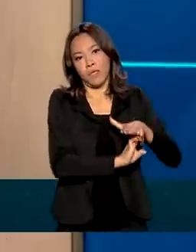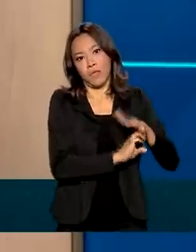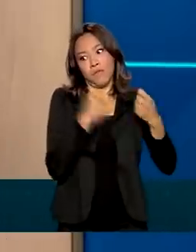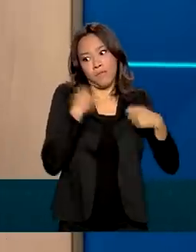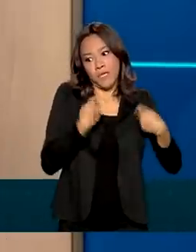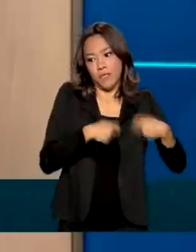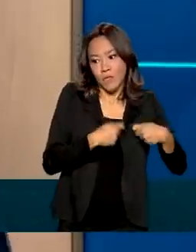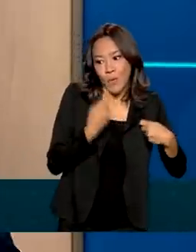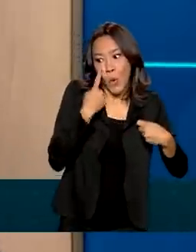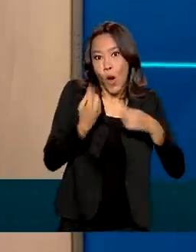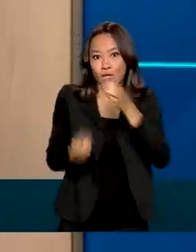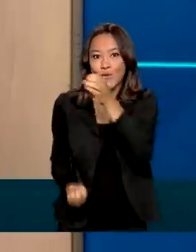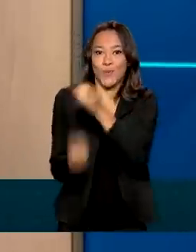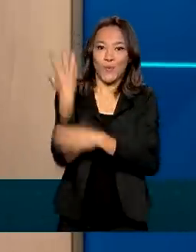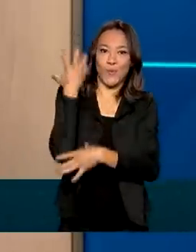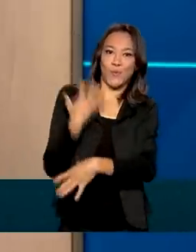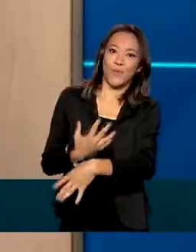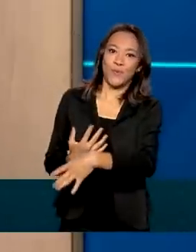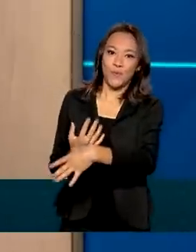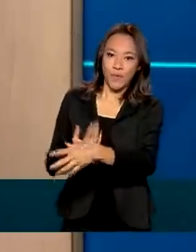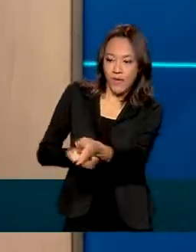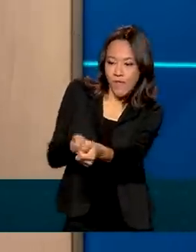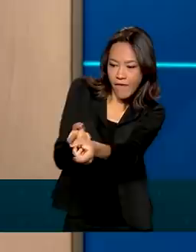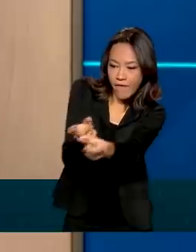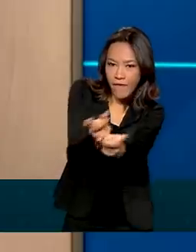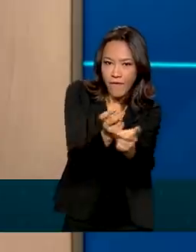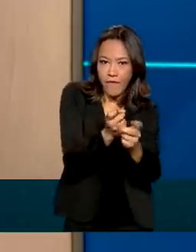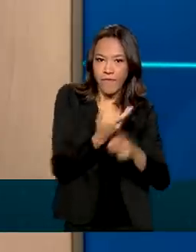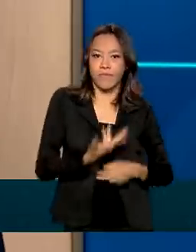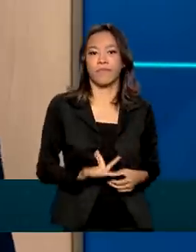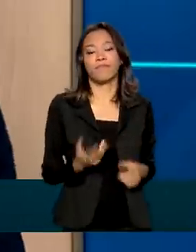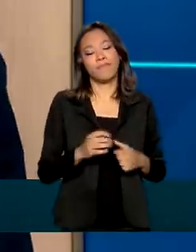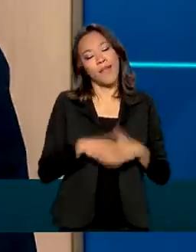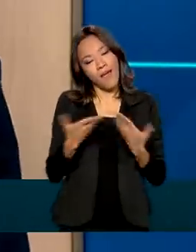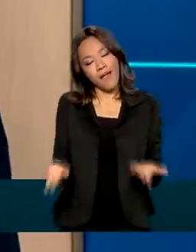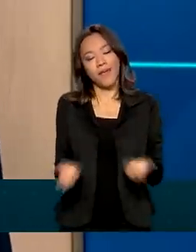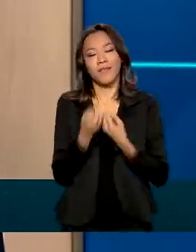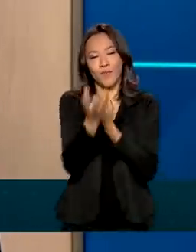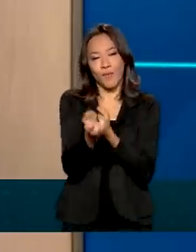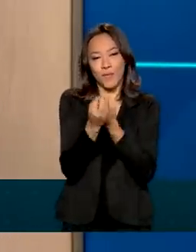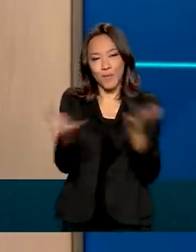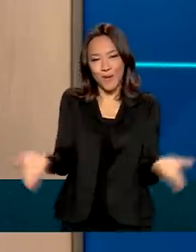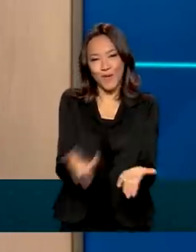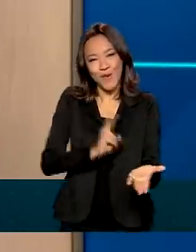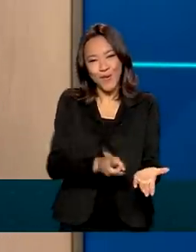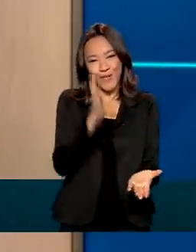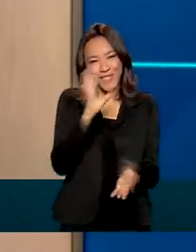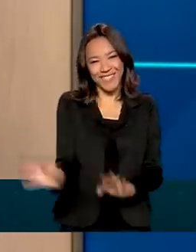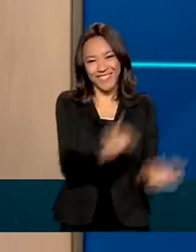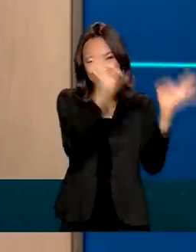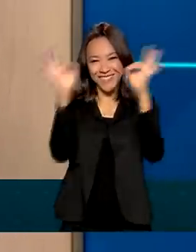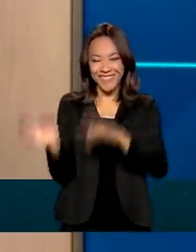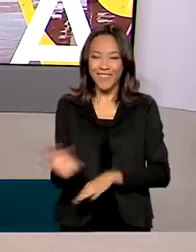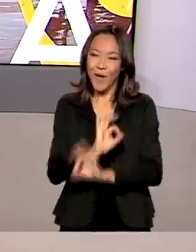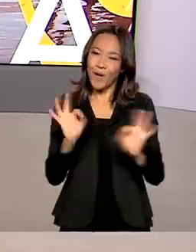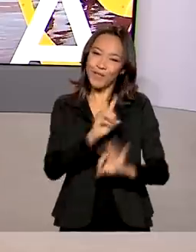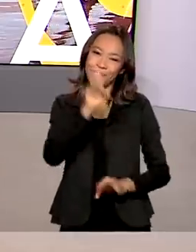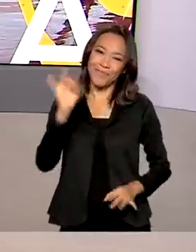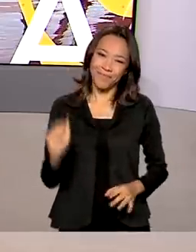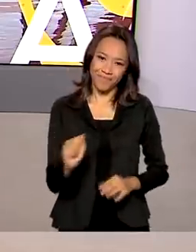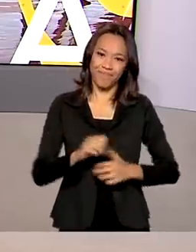necessidade de ir à rua e colocar o seu produto à venda. Essa é a informação que nós tínhamos para hoje. Continuem conosco e tenham um ótimo dia.